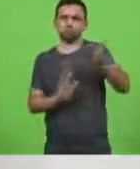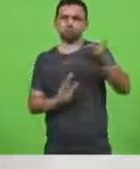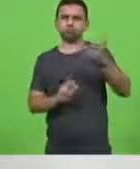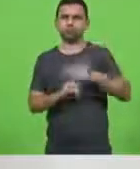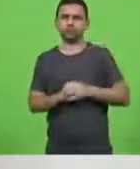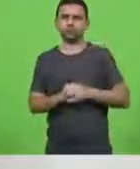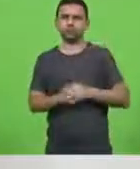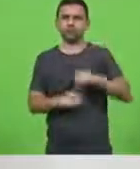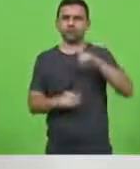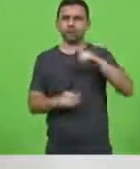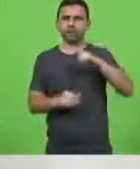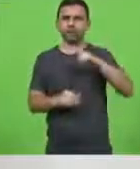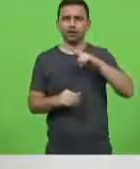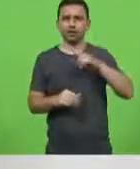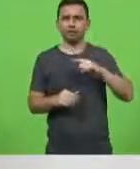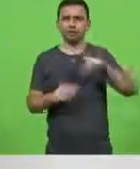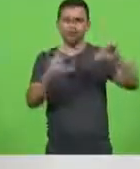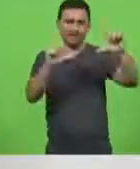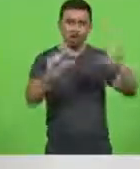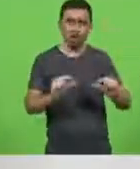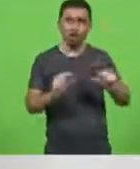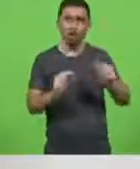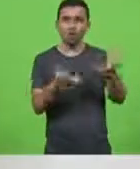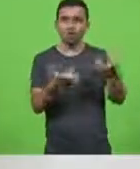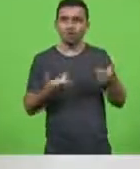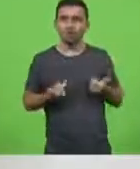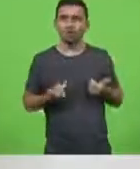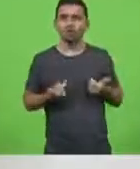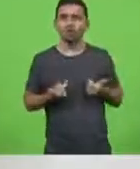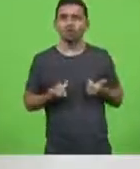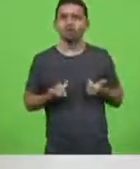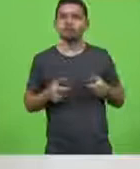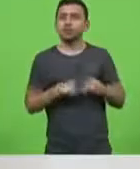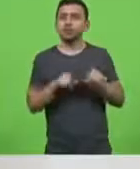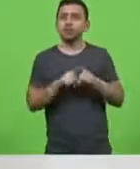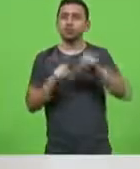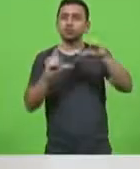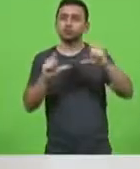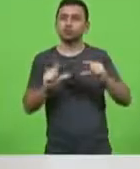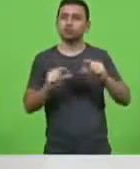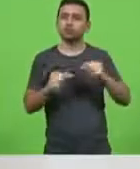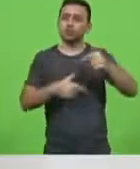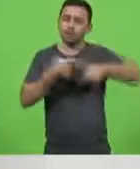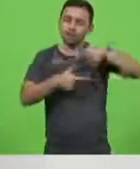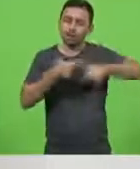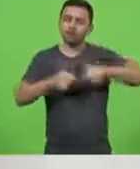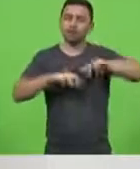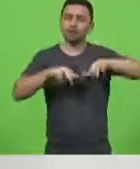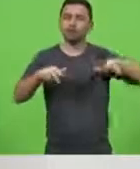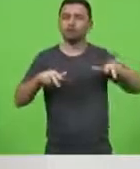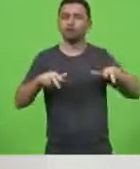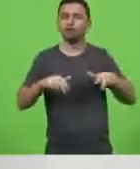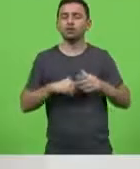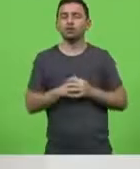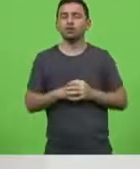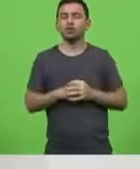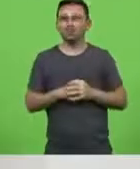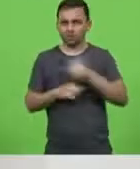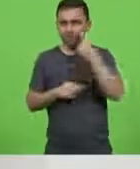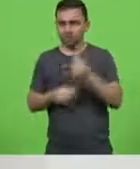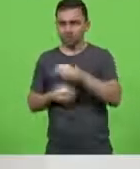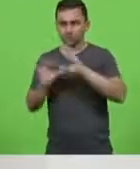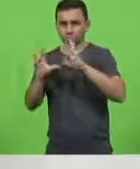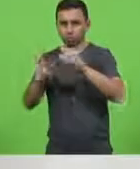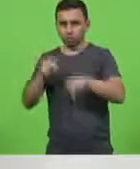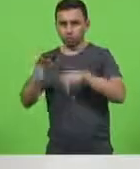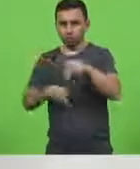criando um incentivo para a menor qualidade e nós estamos diminuindo a oferta de serviços isso interessa ao catarinense e